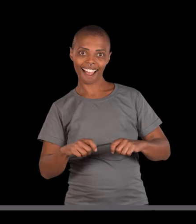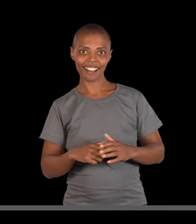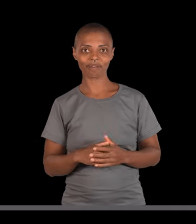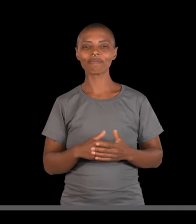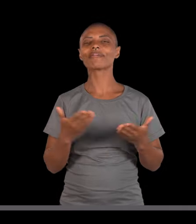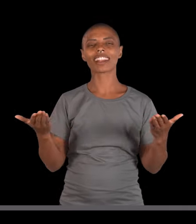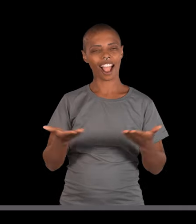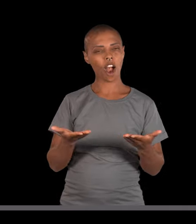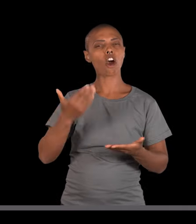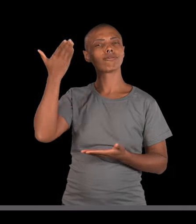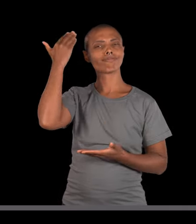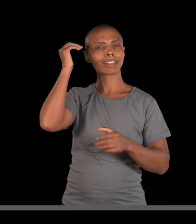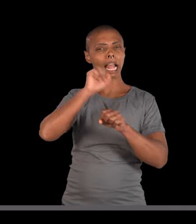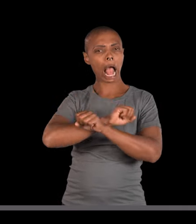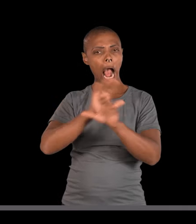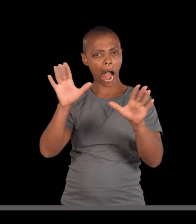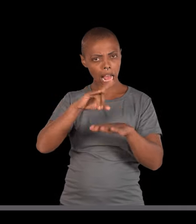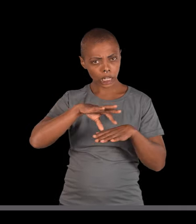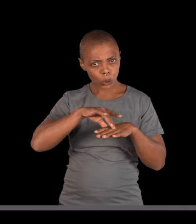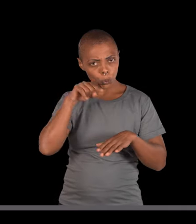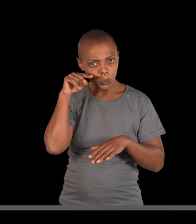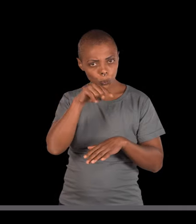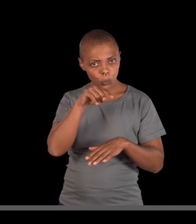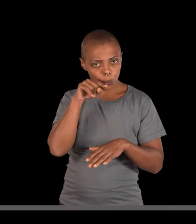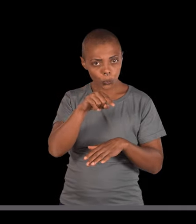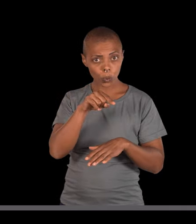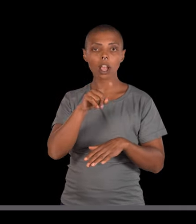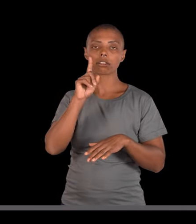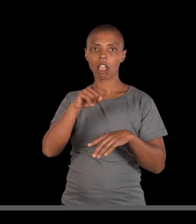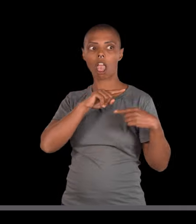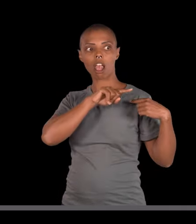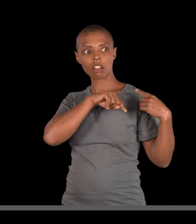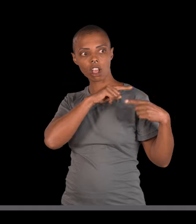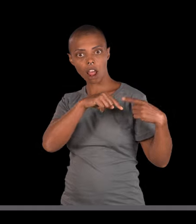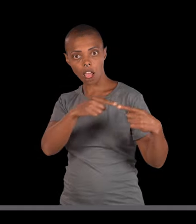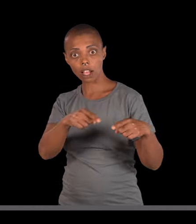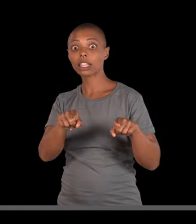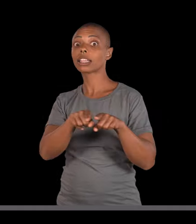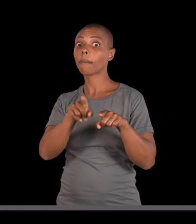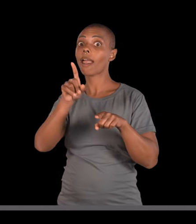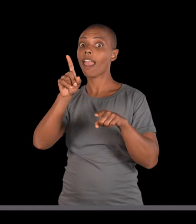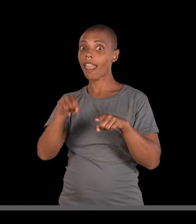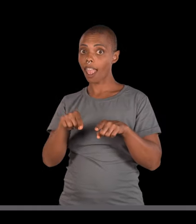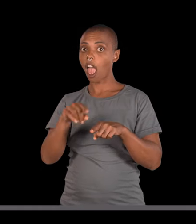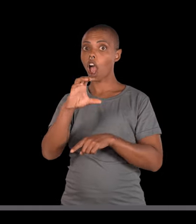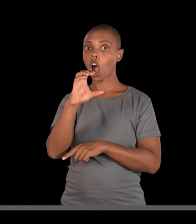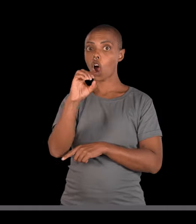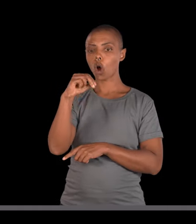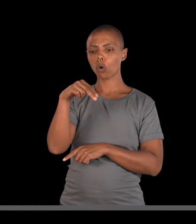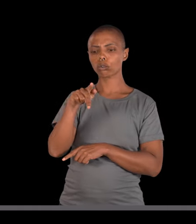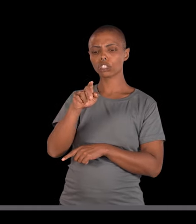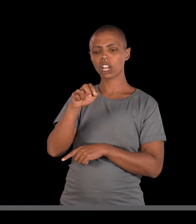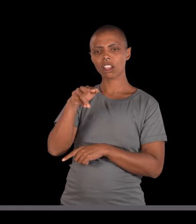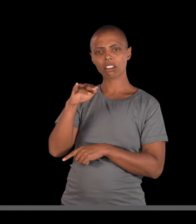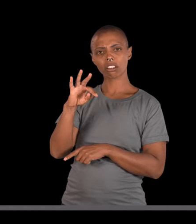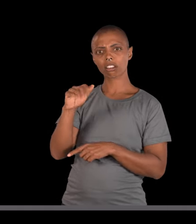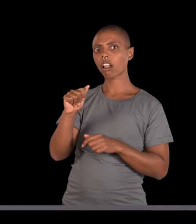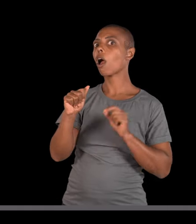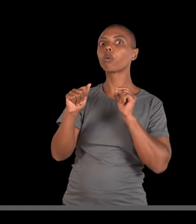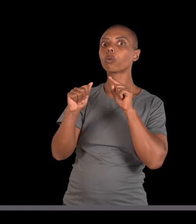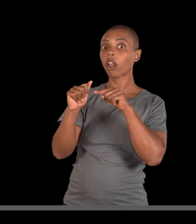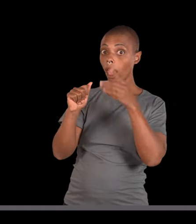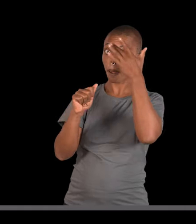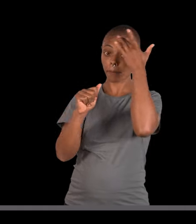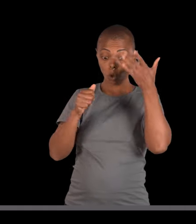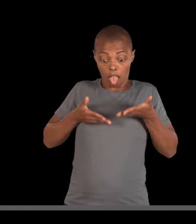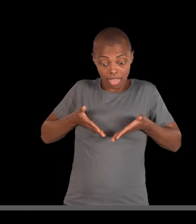de idade. Agora que você já está fera em fibrose cística, que além de ser uma doença genética, é uma doença congênita, ou seja,